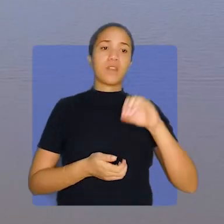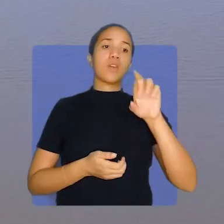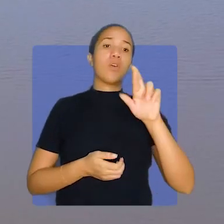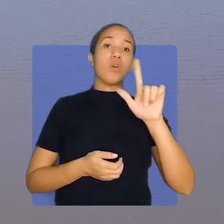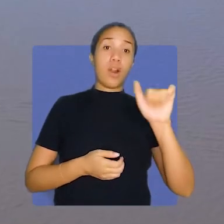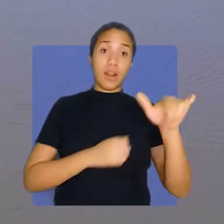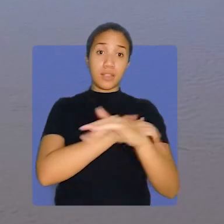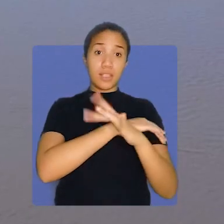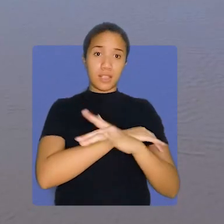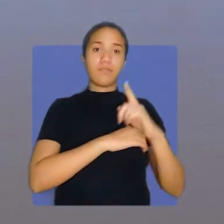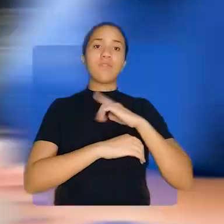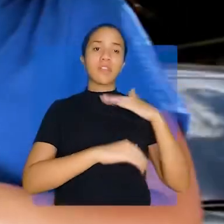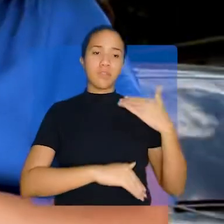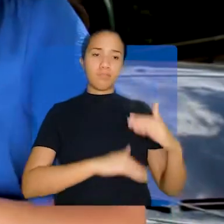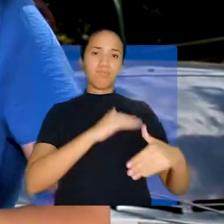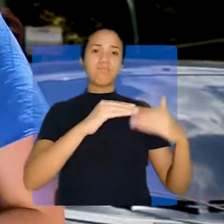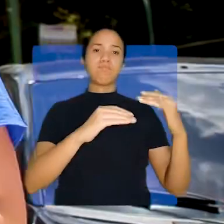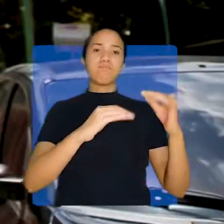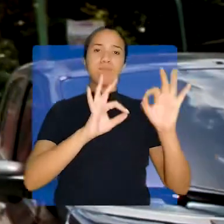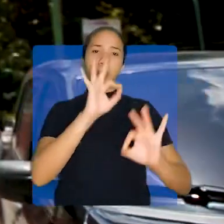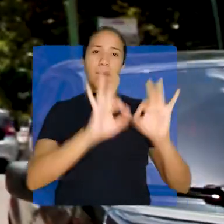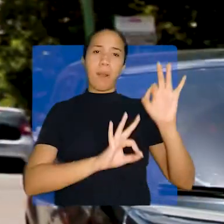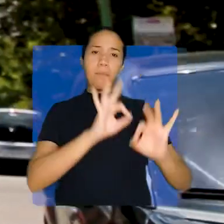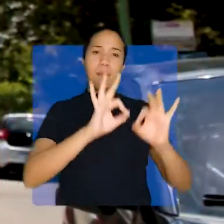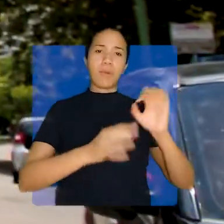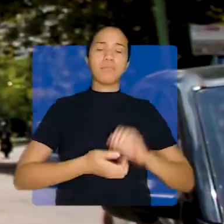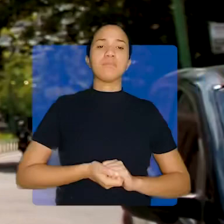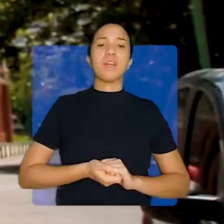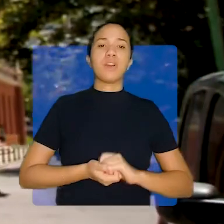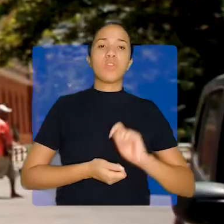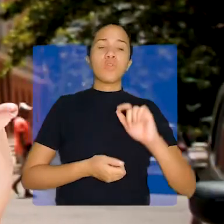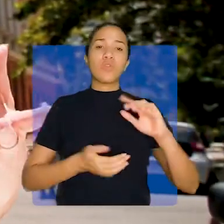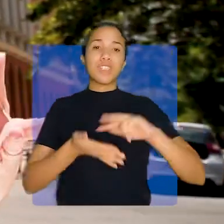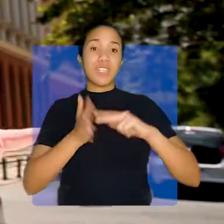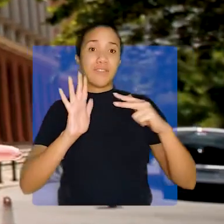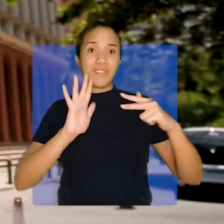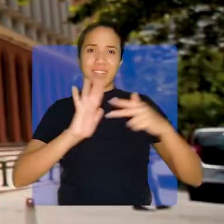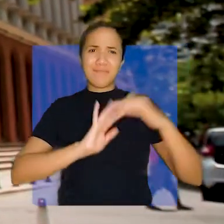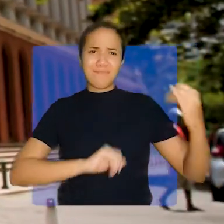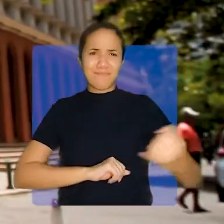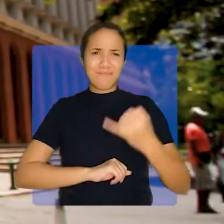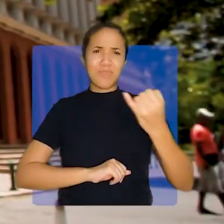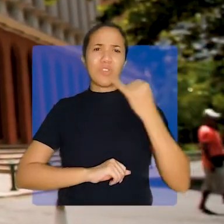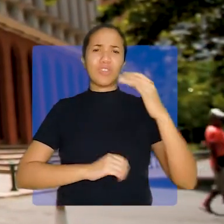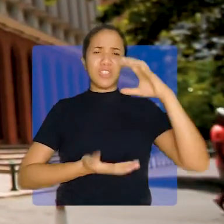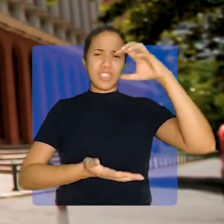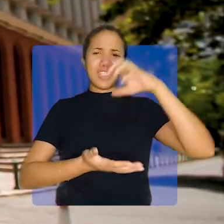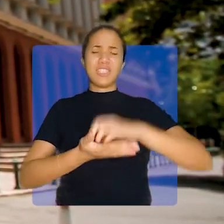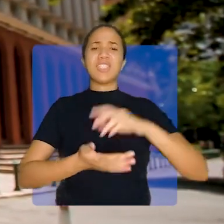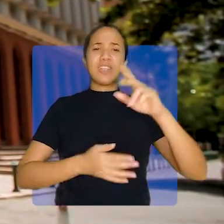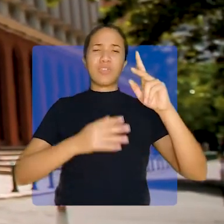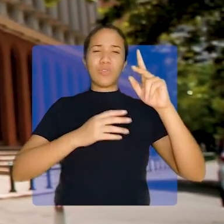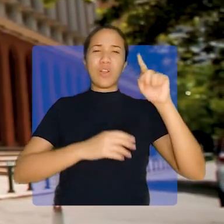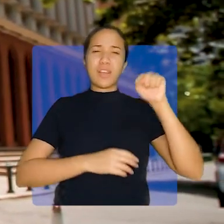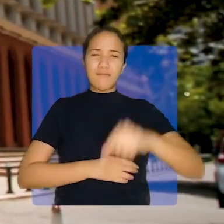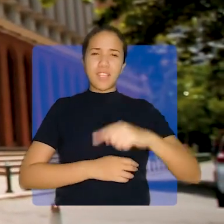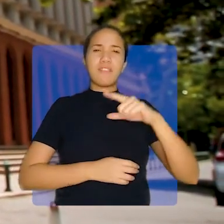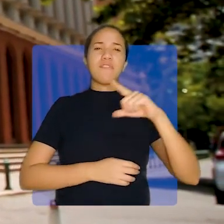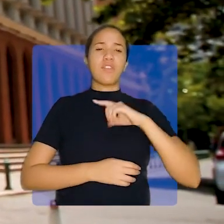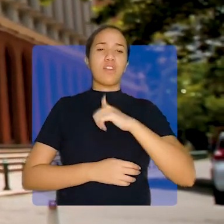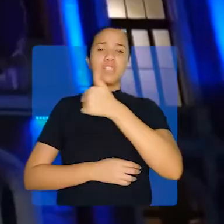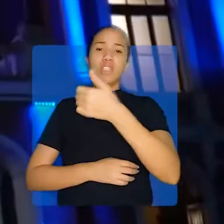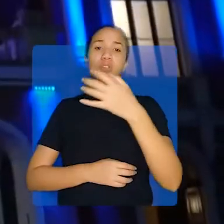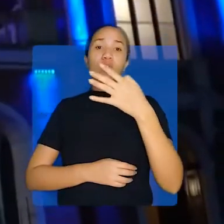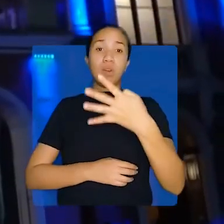vai ganhar urbanização. E um dos maiores símbolos da nossa cultura, o Teatro da Paz, completou 144 anos esta